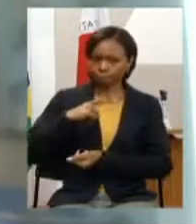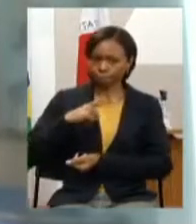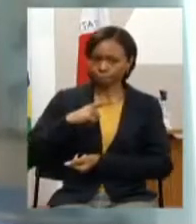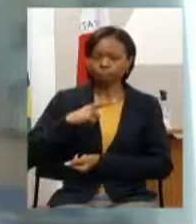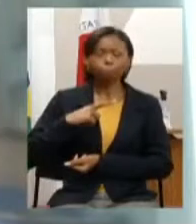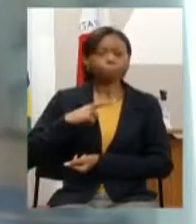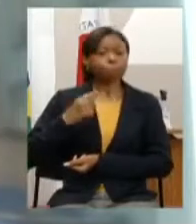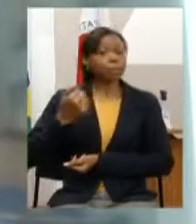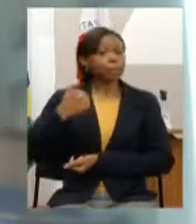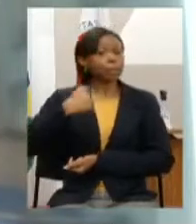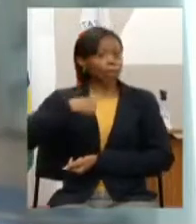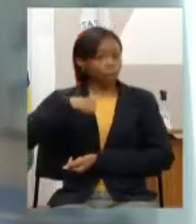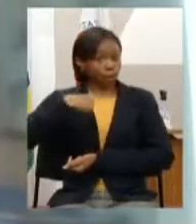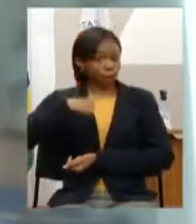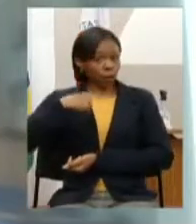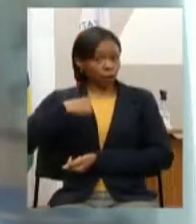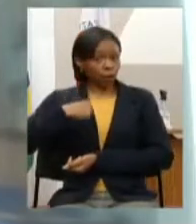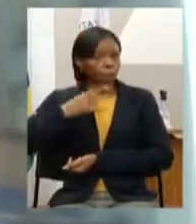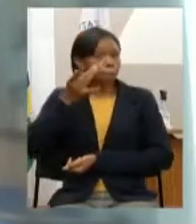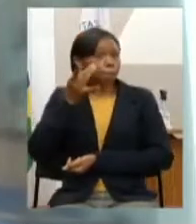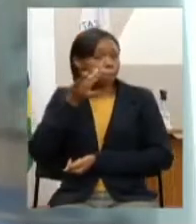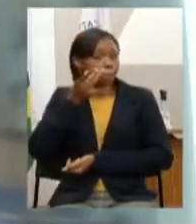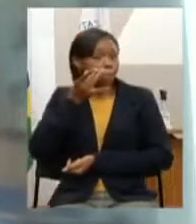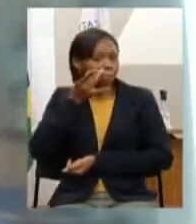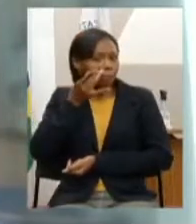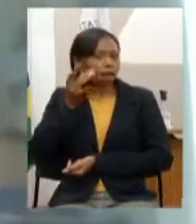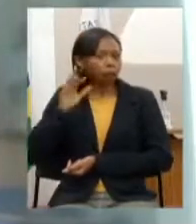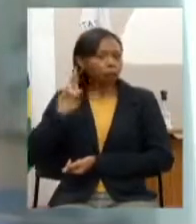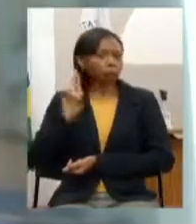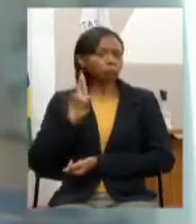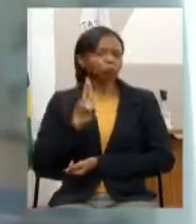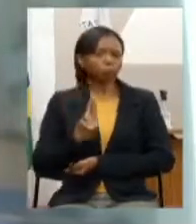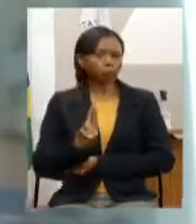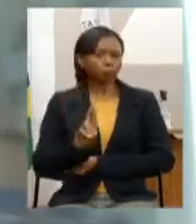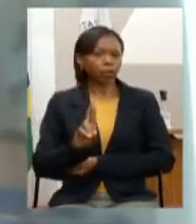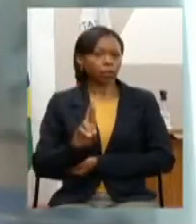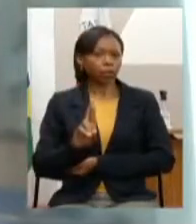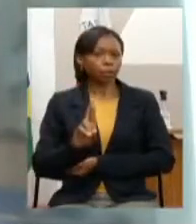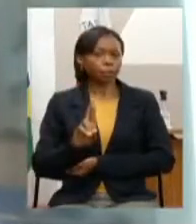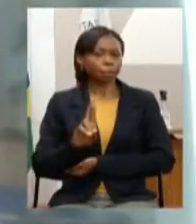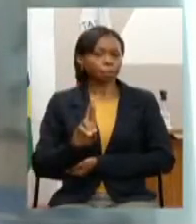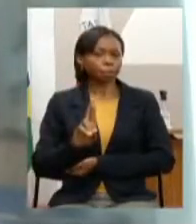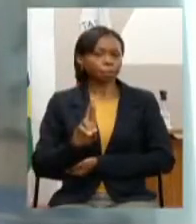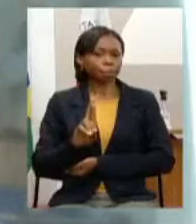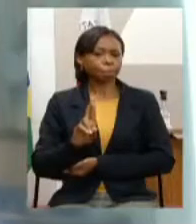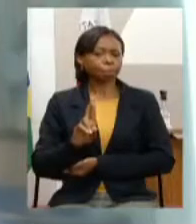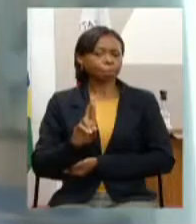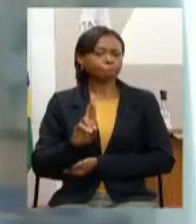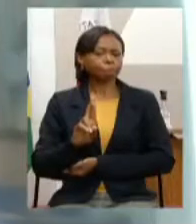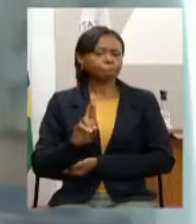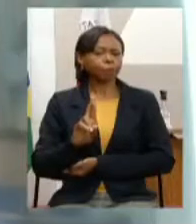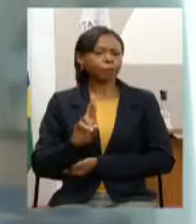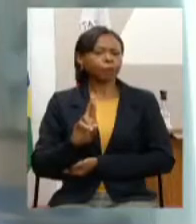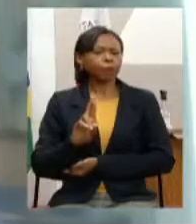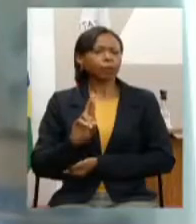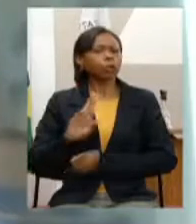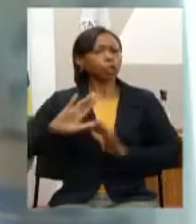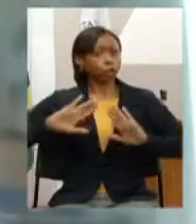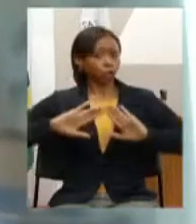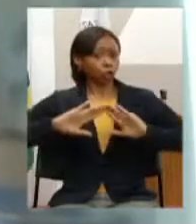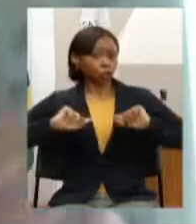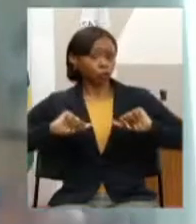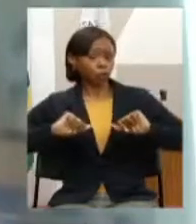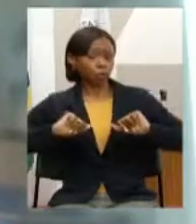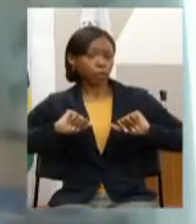quando eu pessoalmente em nome da entidade perguntei aos dois se naquele ano havia sido solicitado